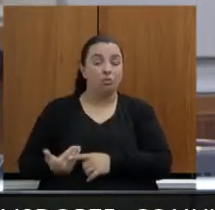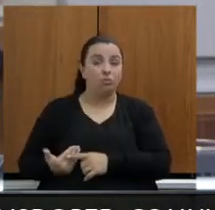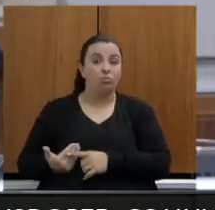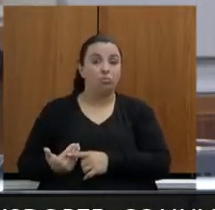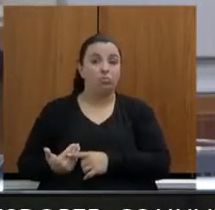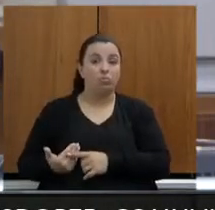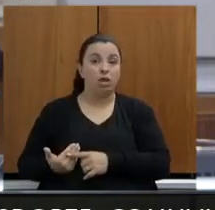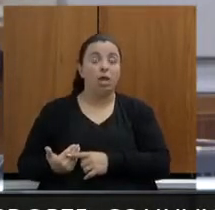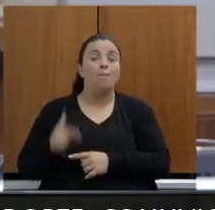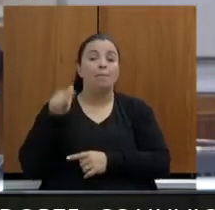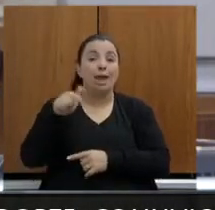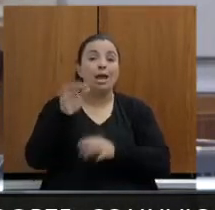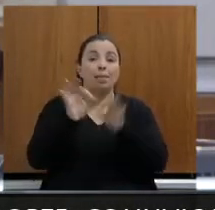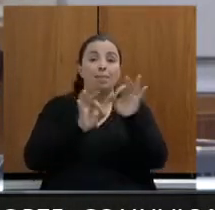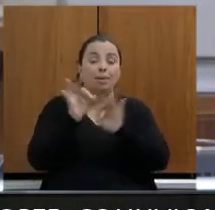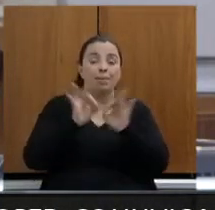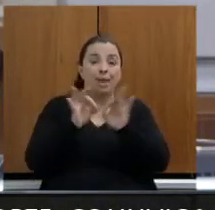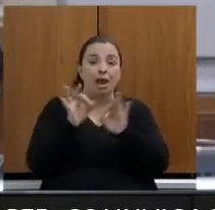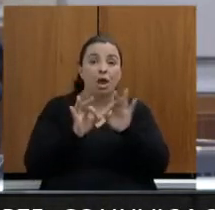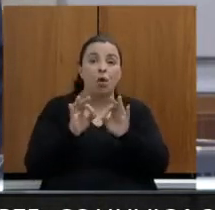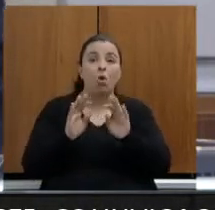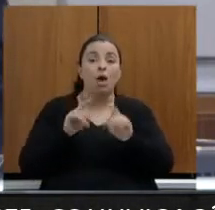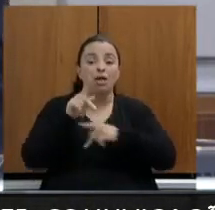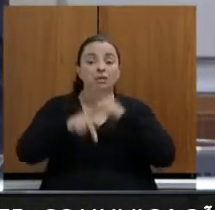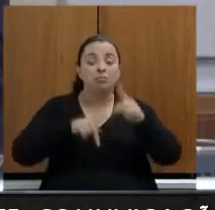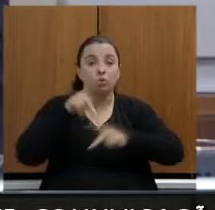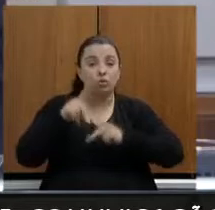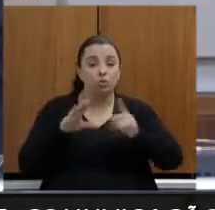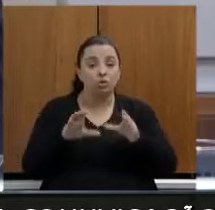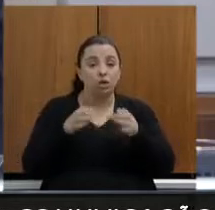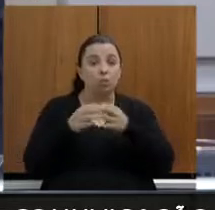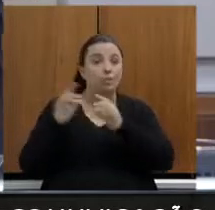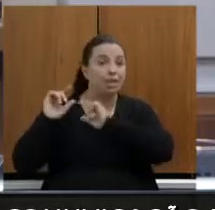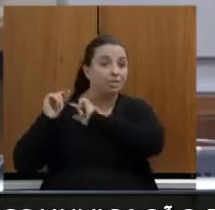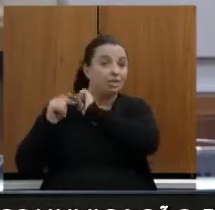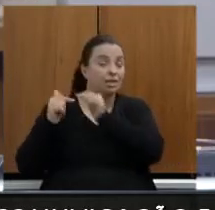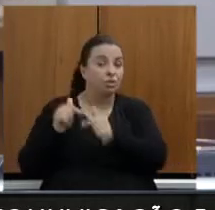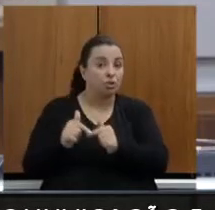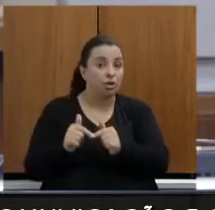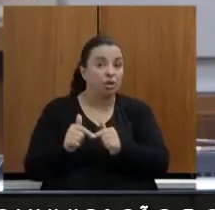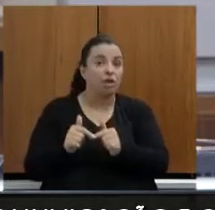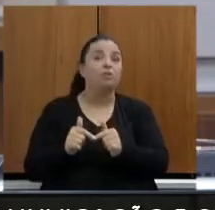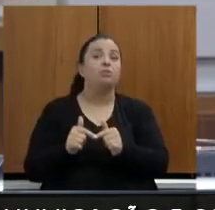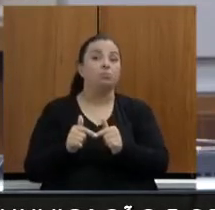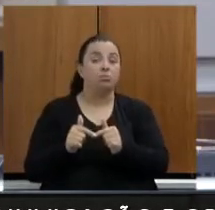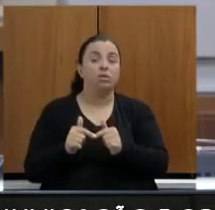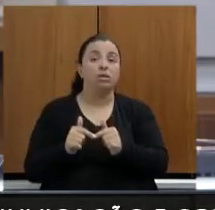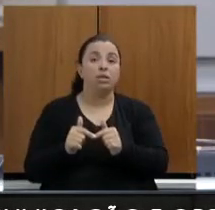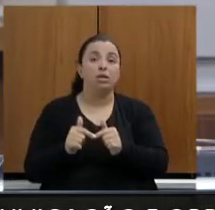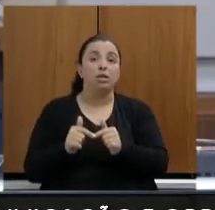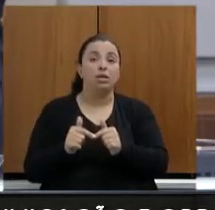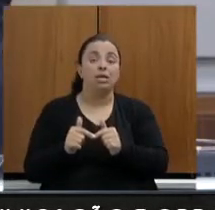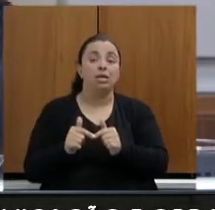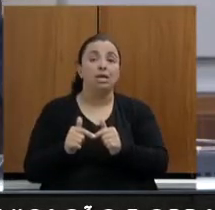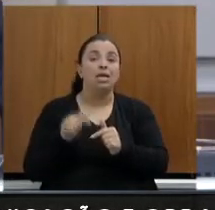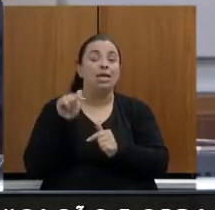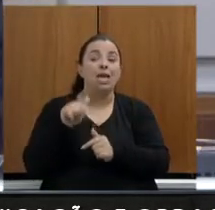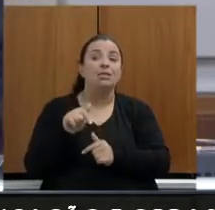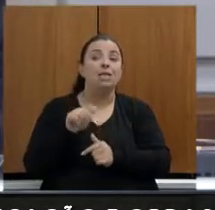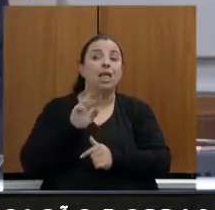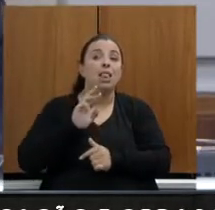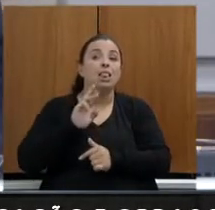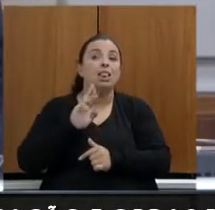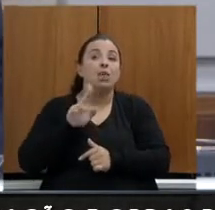das comunidades tradicionais que não estão no traçado do rodoanel, mas estão